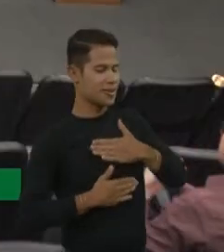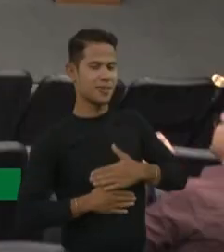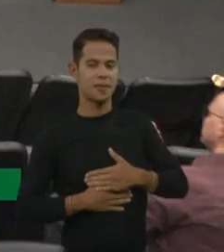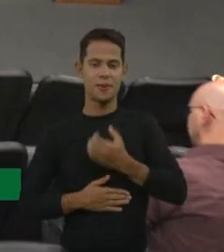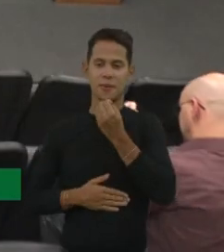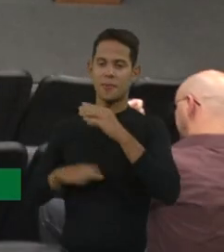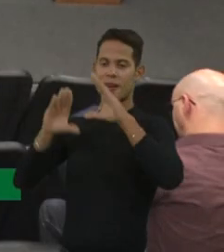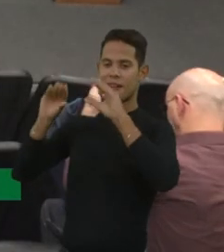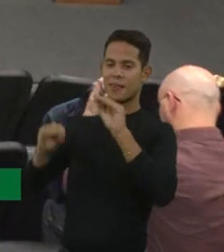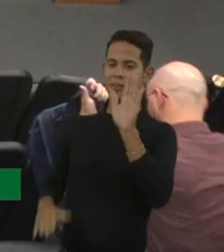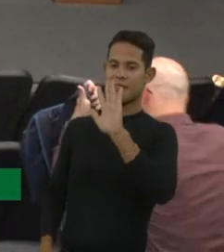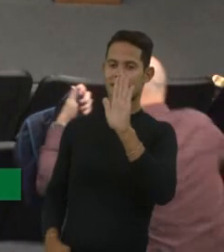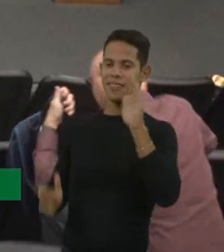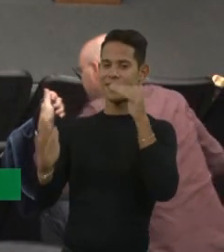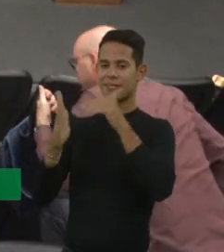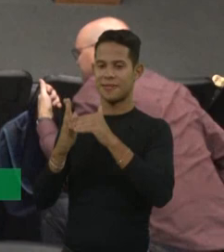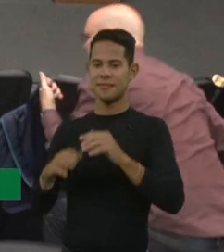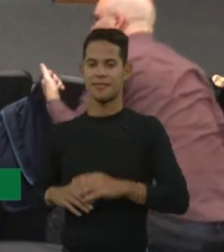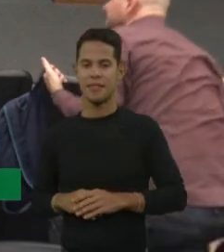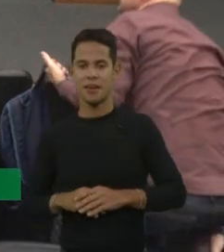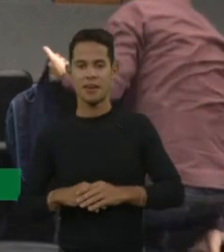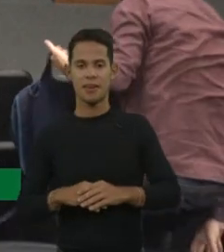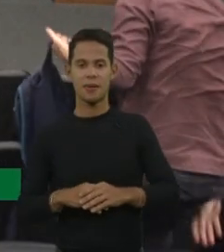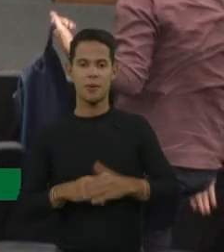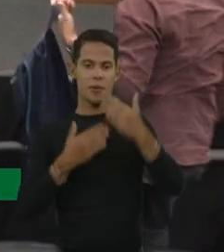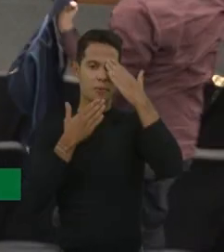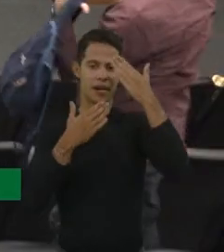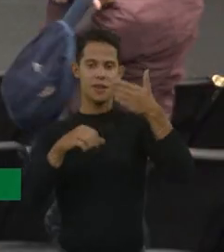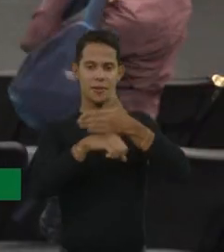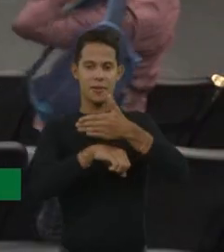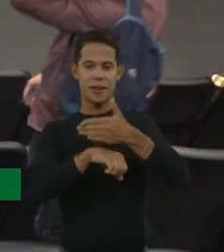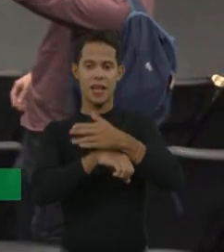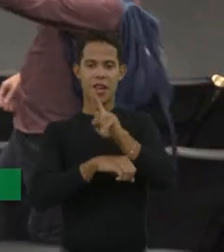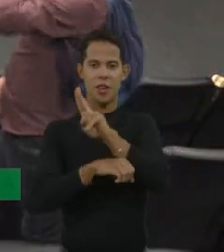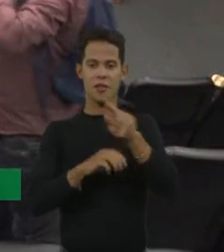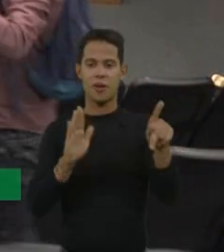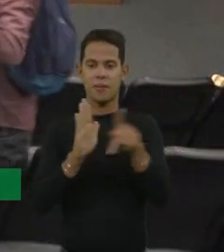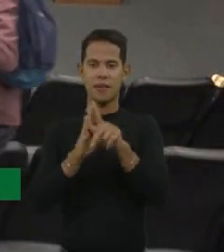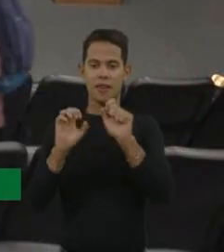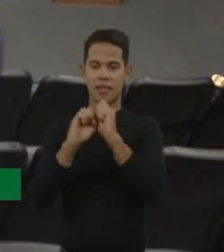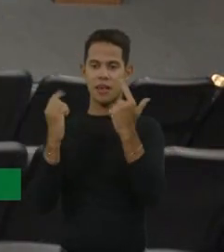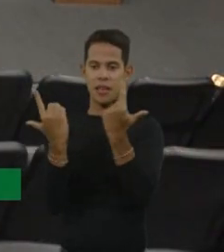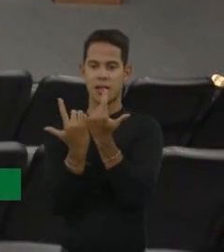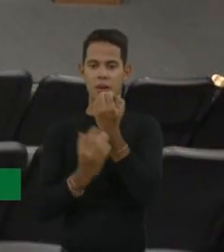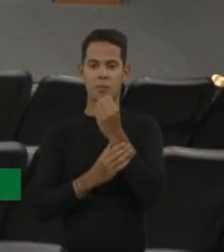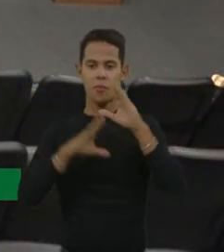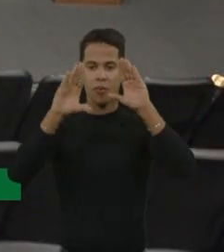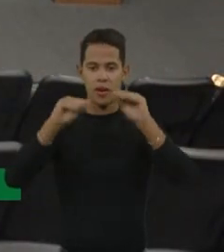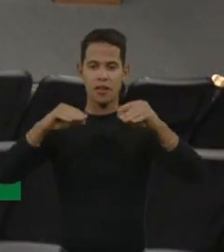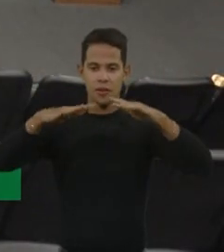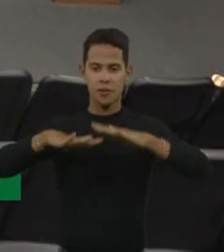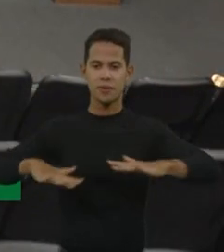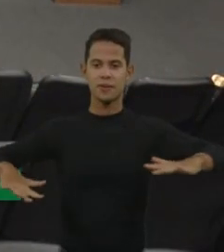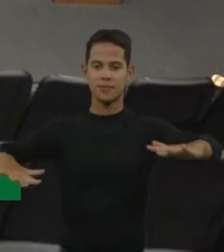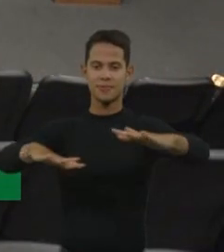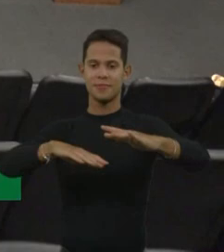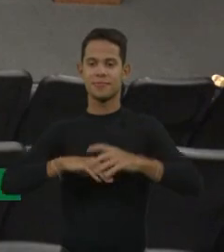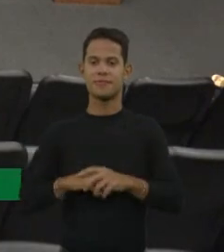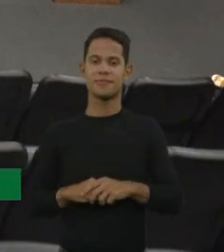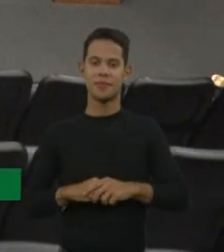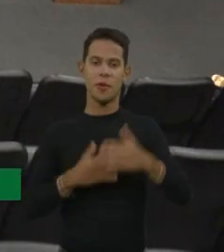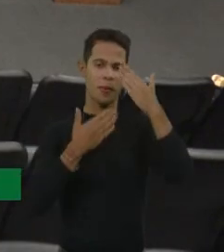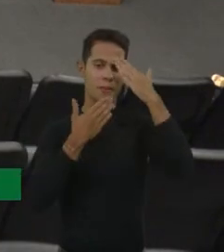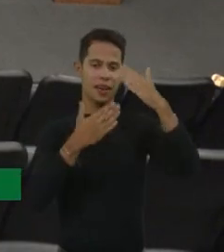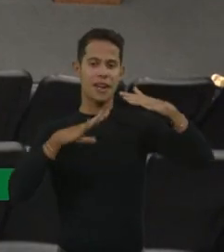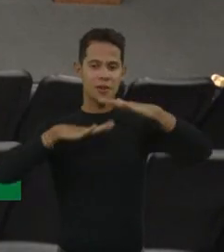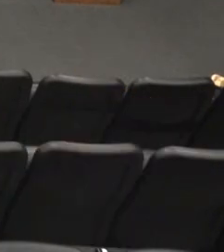Doutora Michele, muito obrigada pela participação em nome da Assembleia Legislativa. Boa noite. Eu que agradeço. Uma boa noite e um bom descanso a obrigada para vocês ficarem até o final.